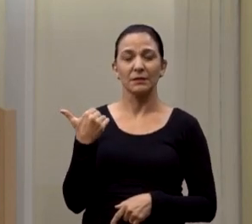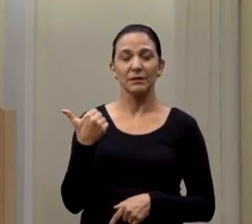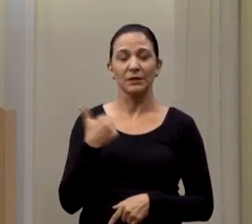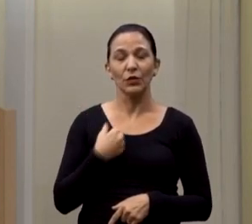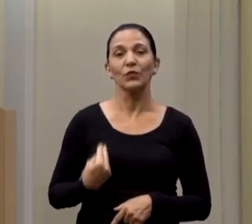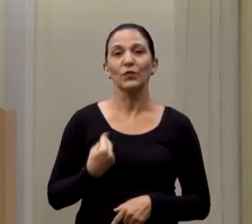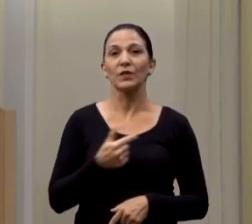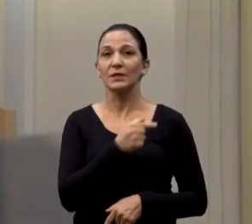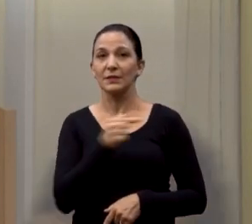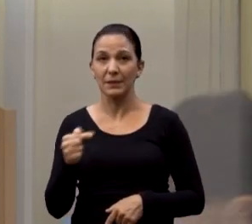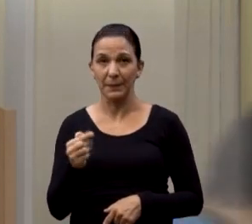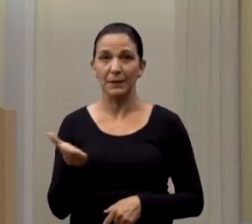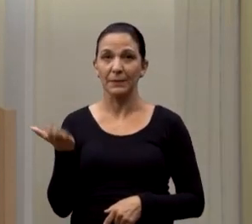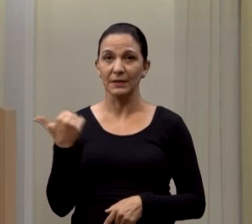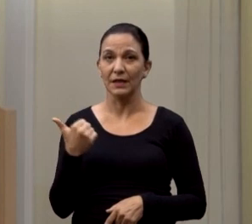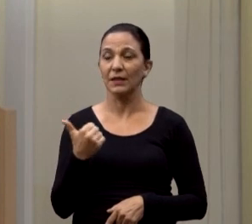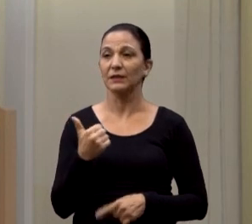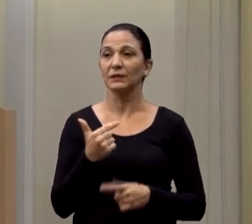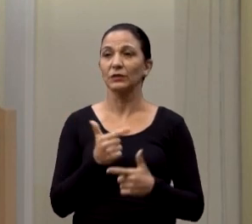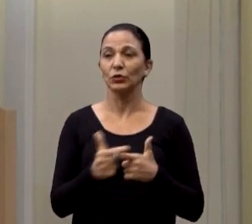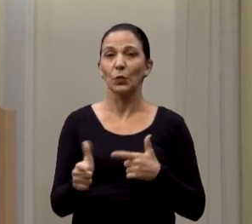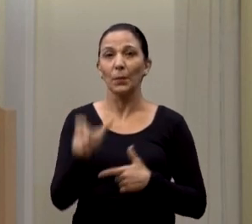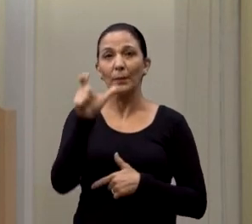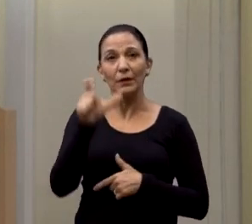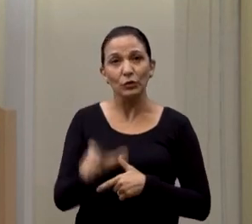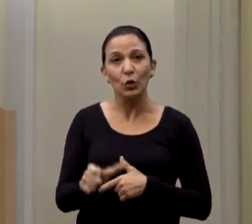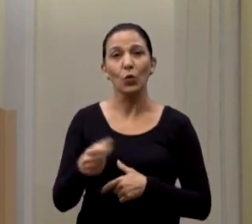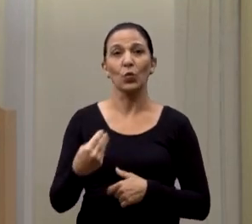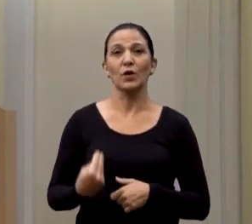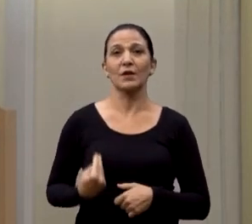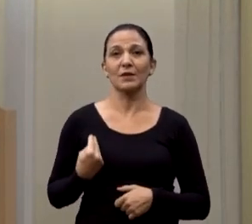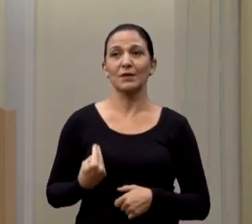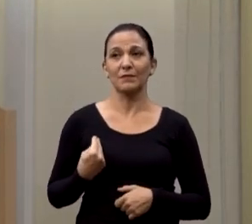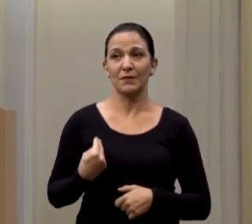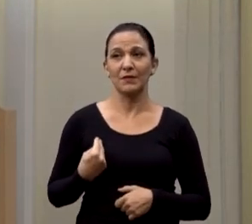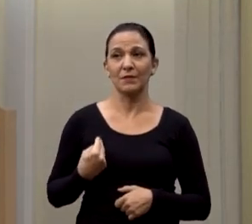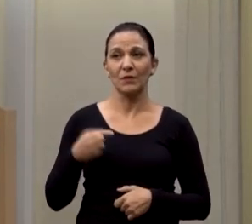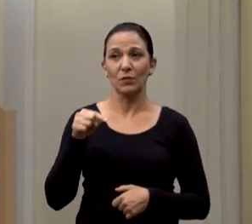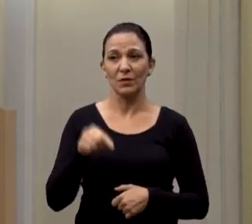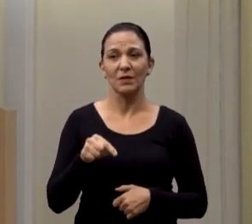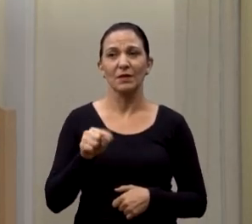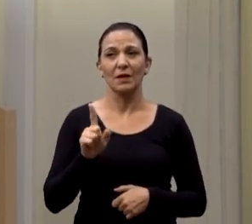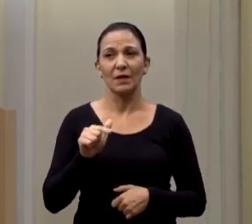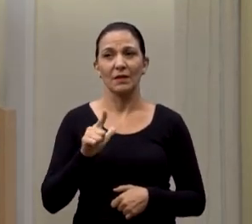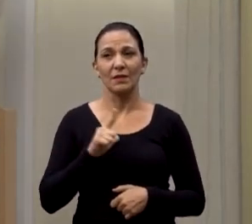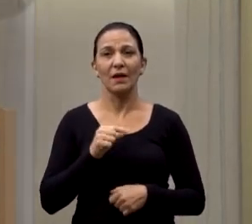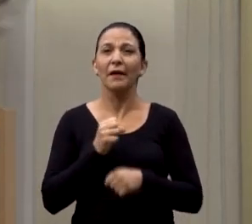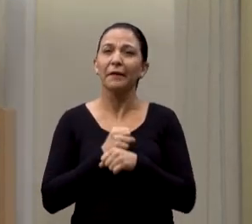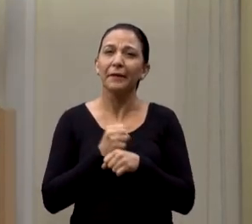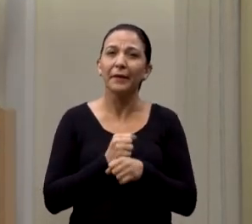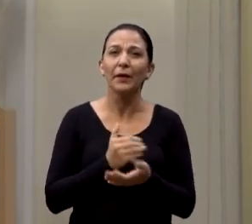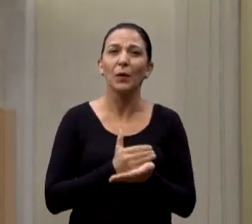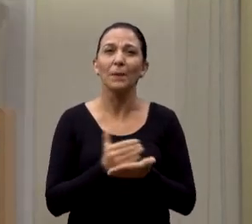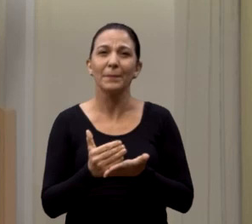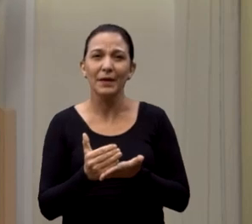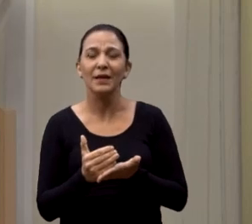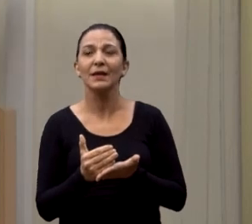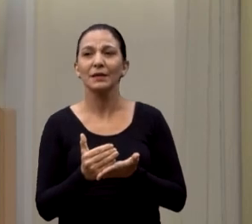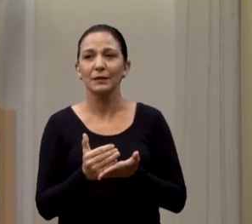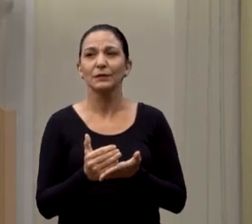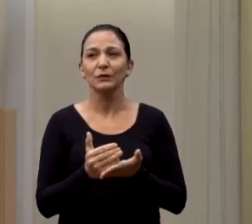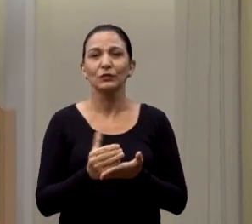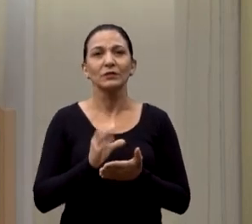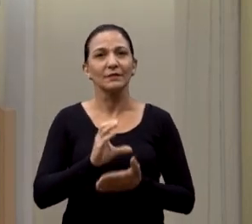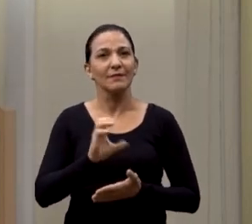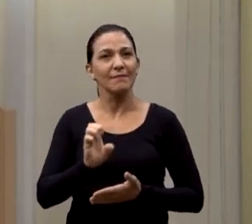eleito por esse município, a respeito de um munícipe que estava... Vocês sabem que no começo do ano as creches estão voltando, no coronel